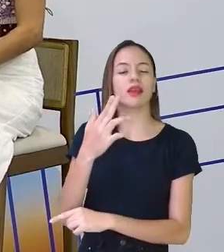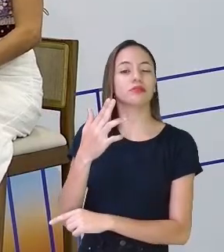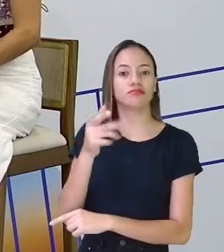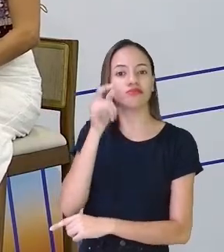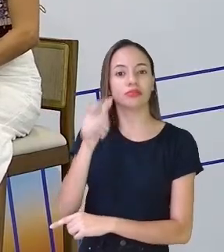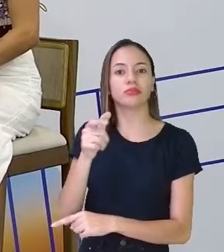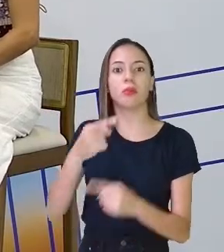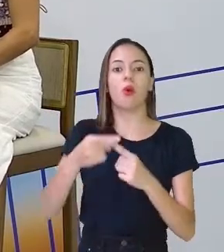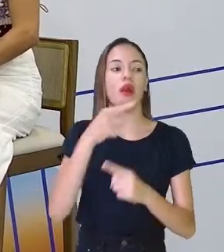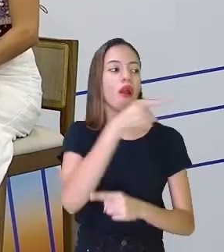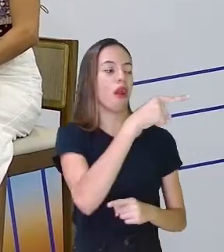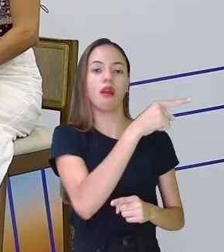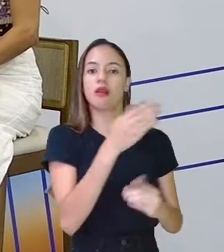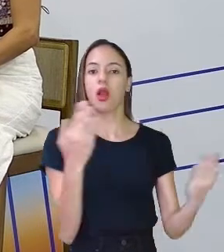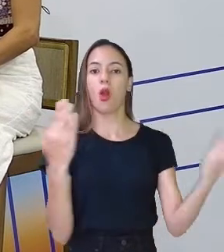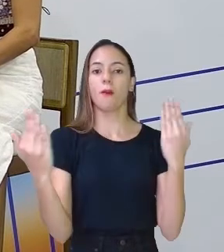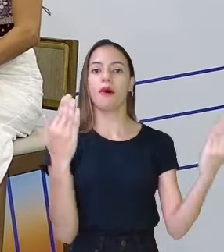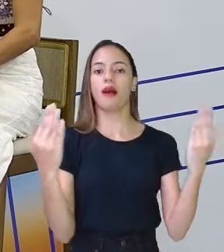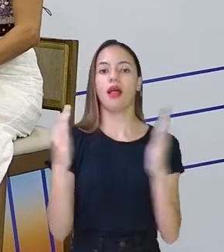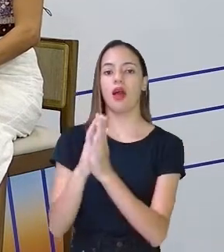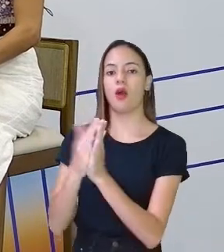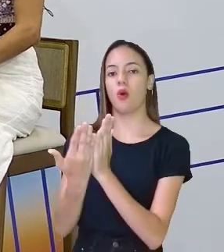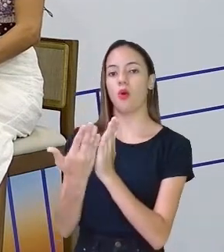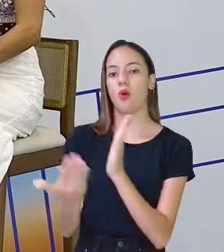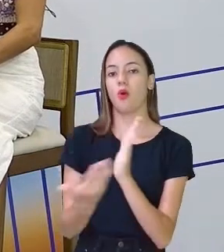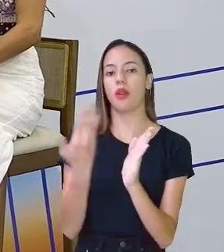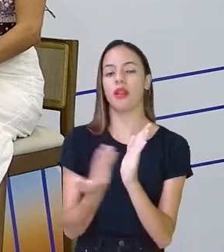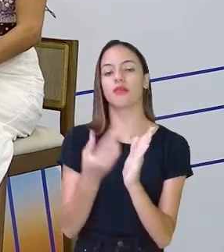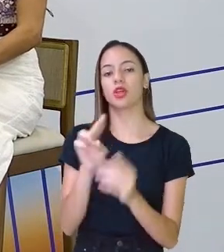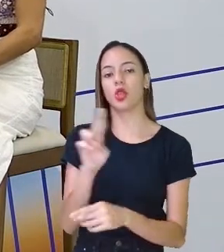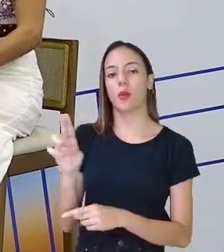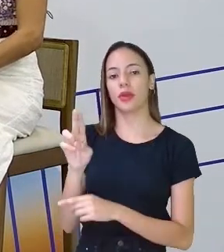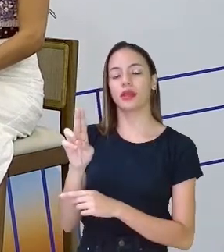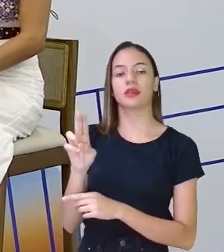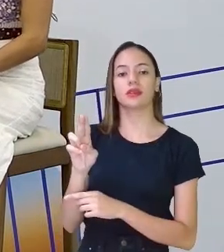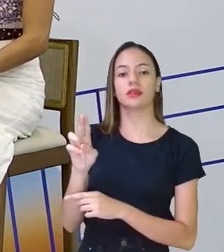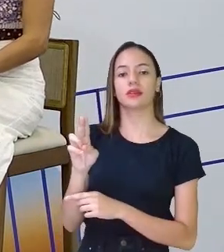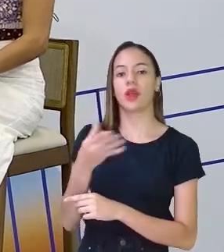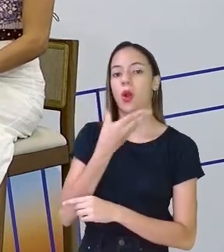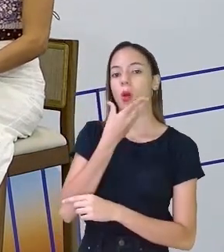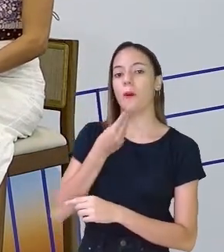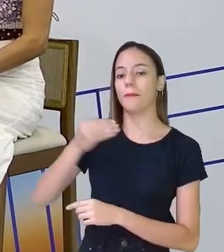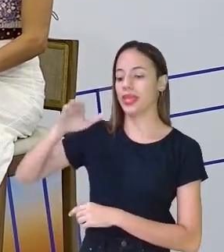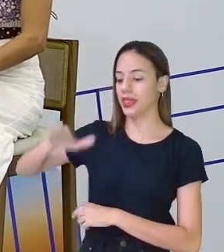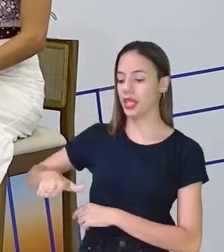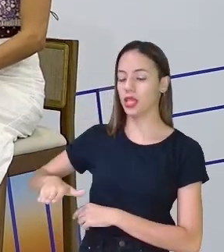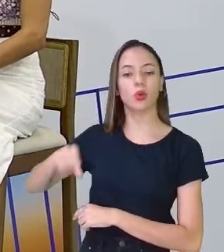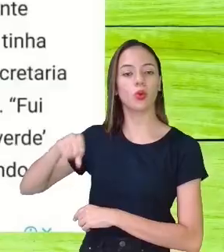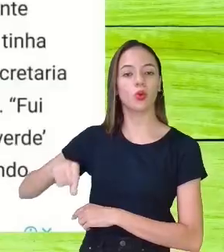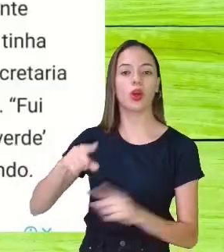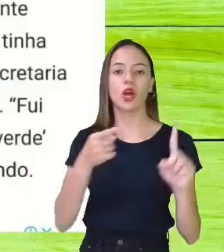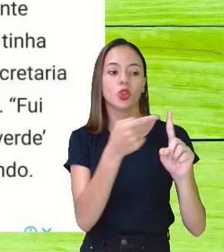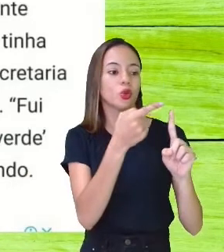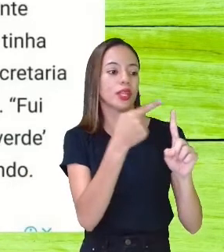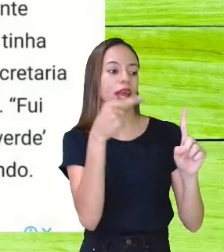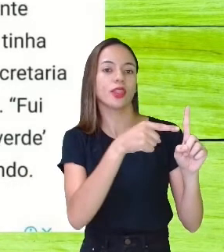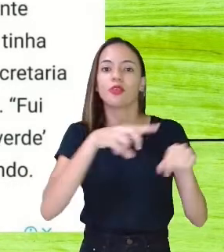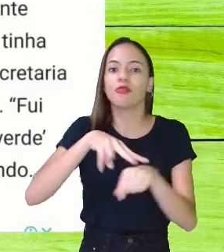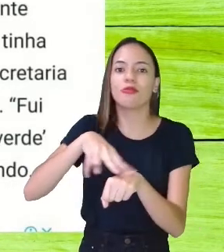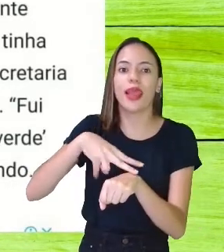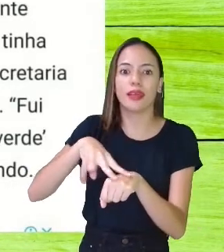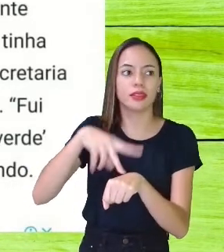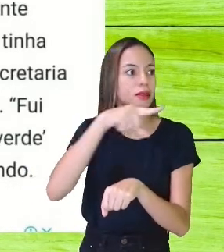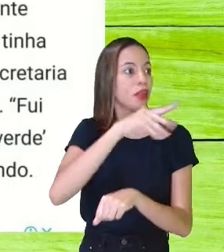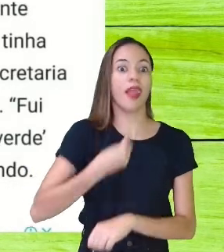ele a um livro, uma literatura que existe, O Menino do Dedo Verde, não é? E ele fala assim, o Menino do Dedo Verde